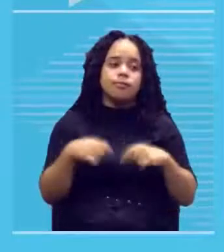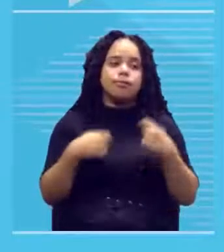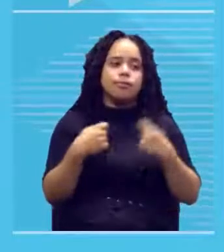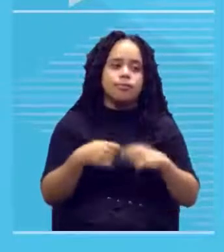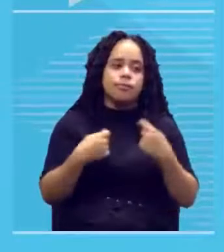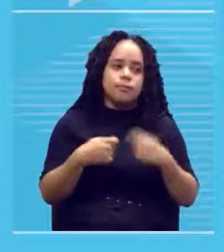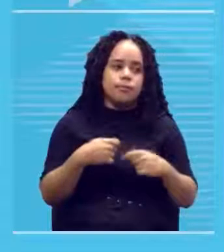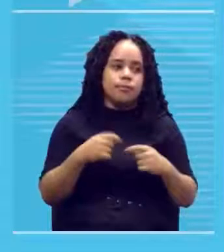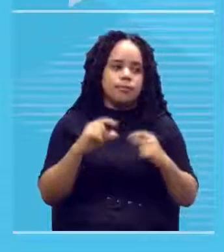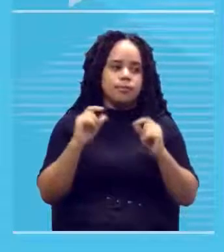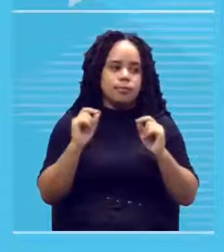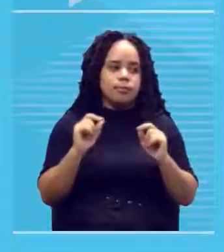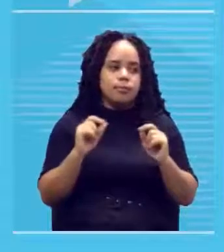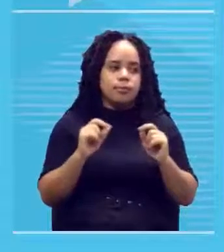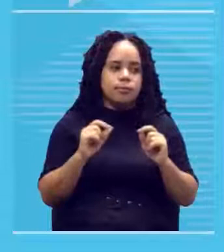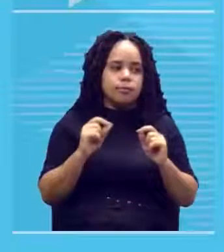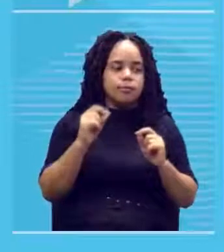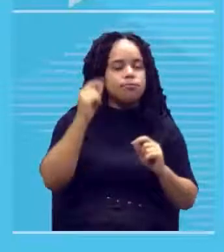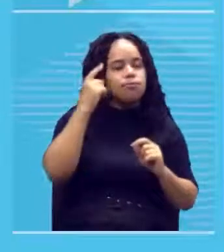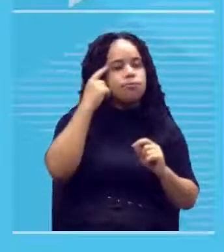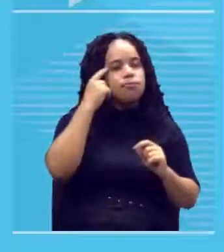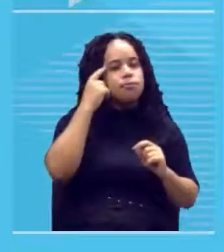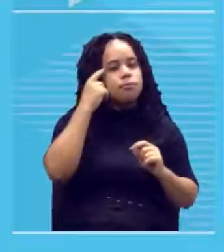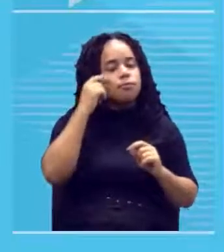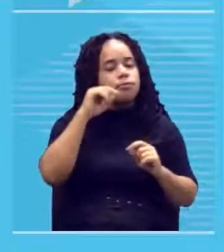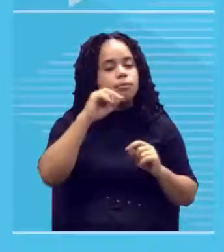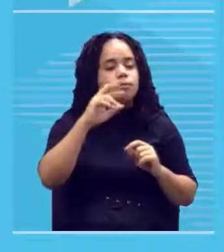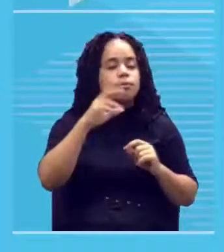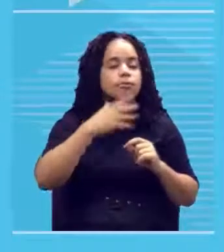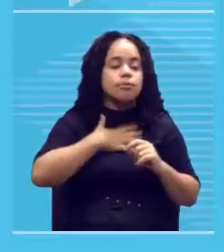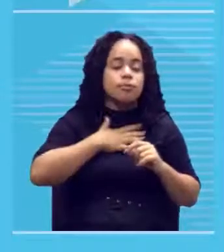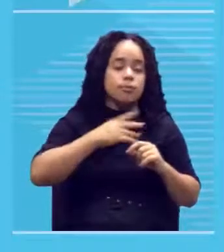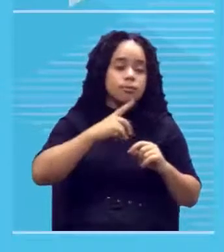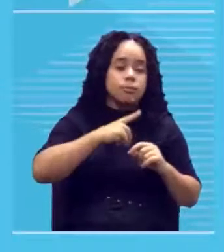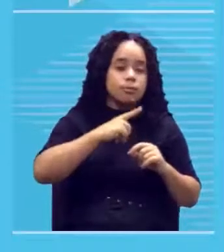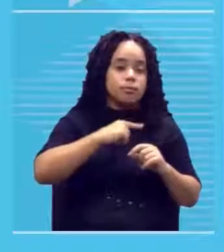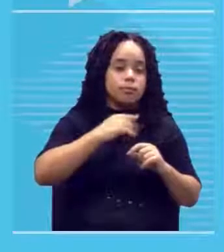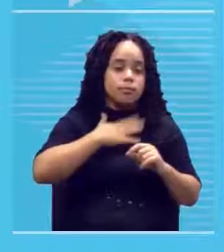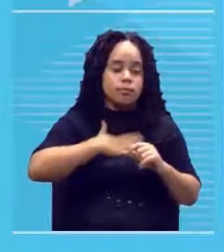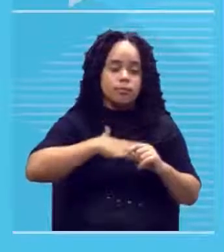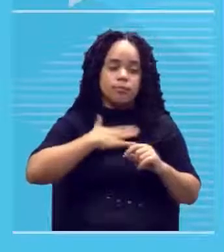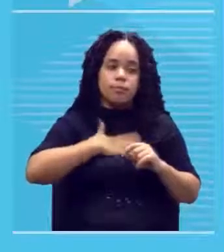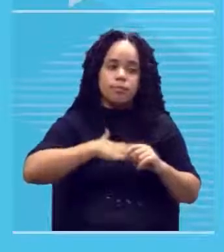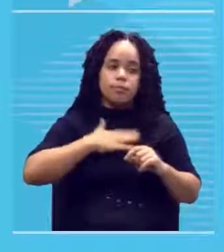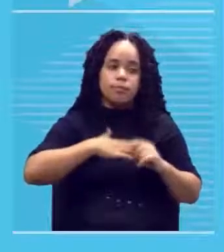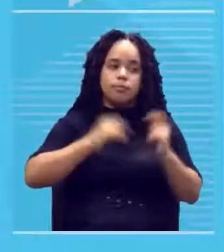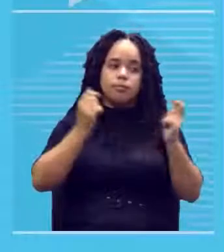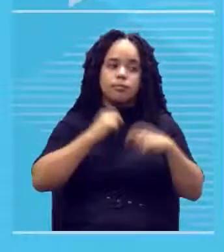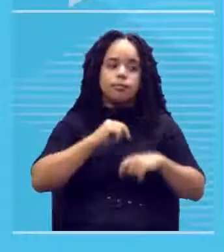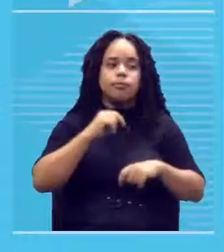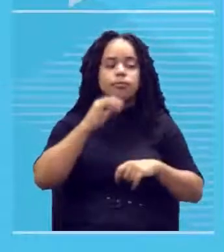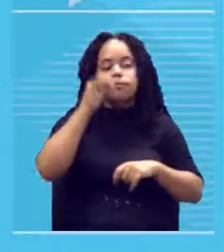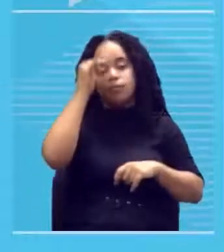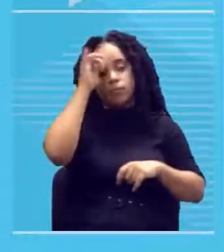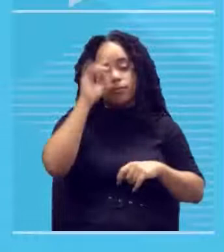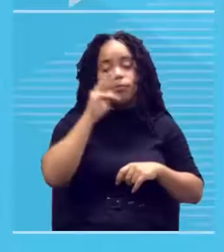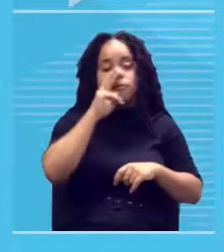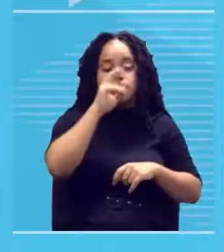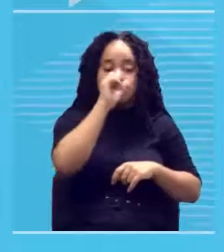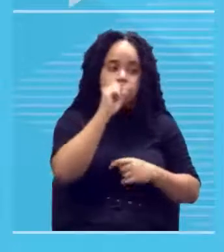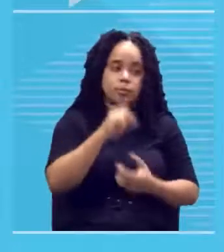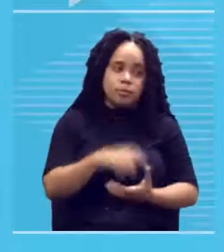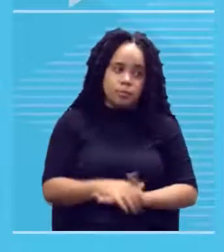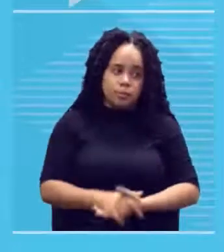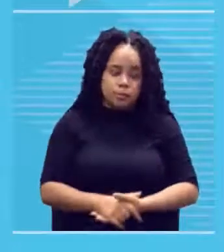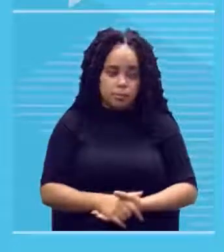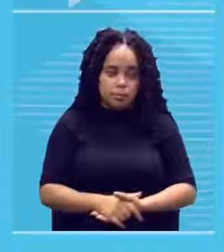meio que adivinhando não pesando muito a mão até você ter a tonalidade de cor que você quer no final